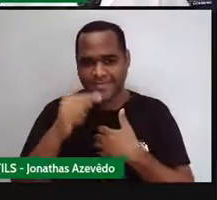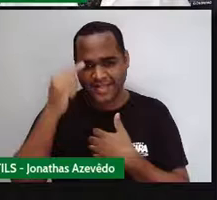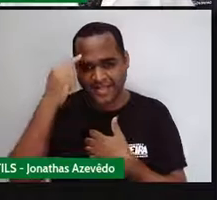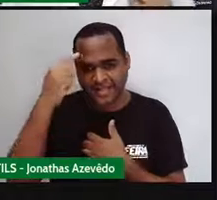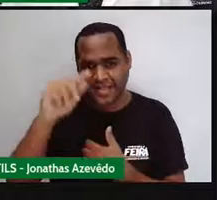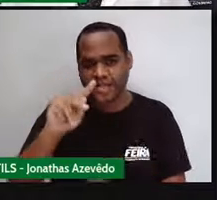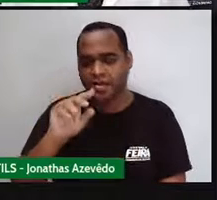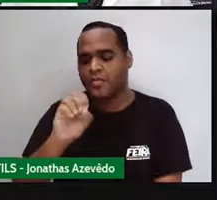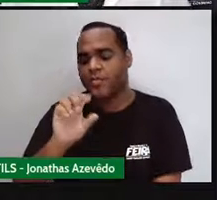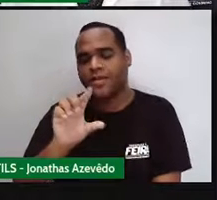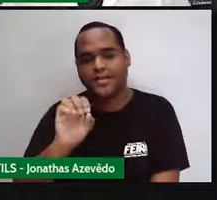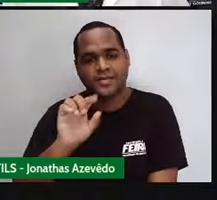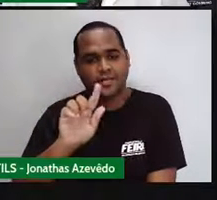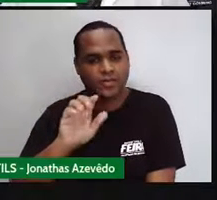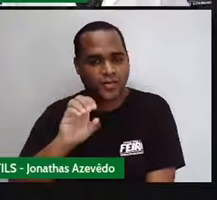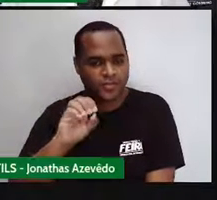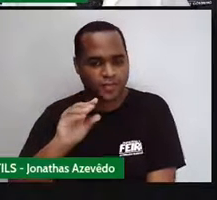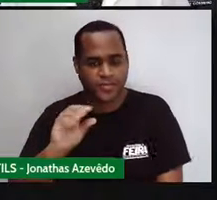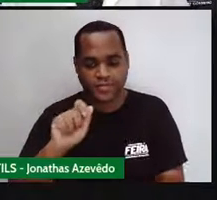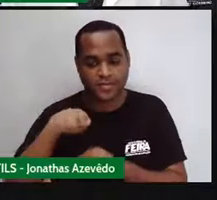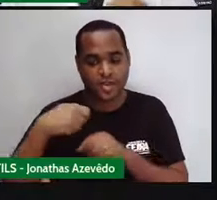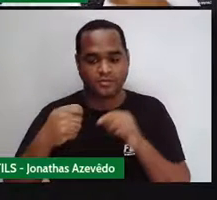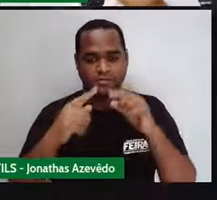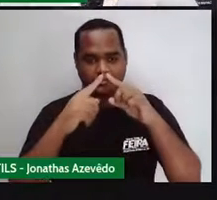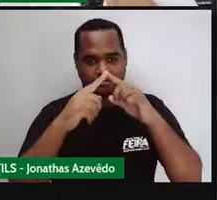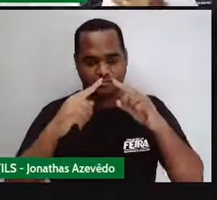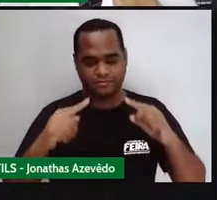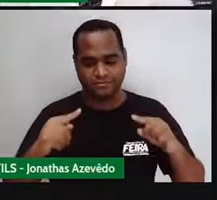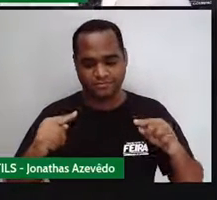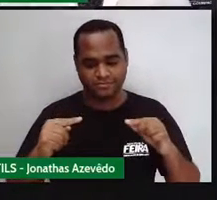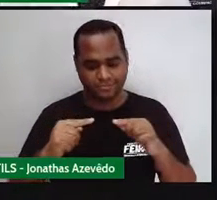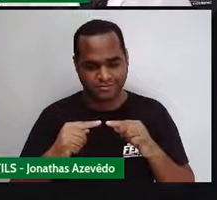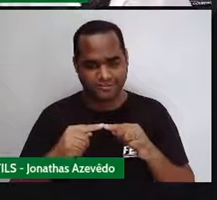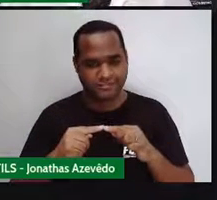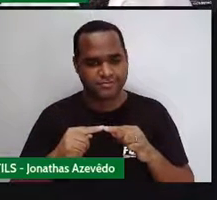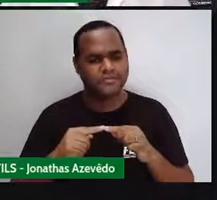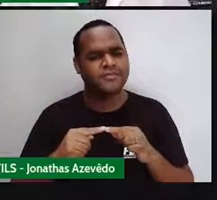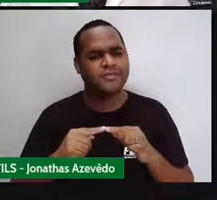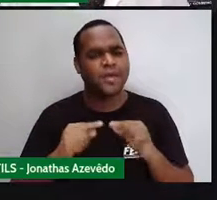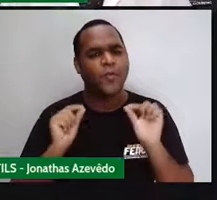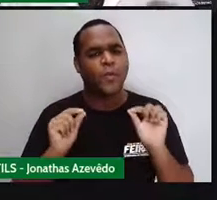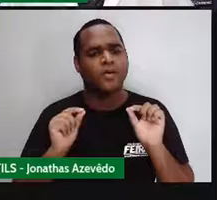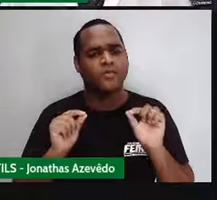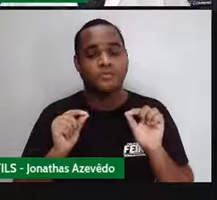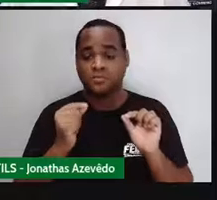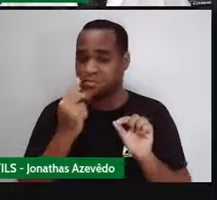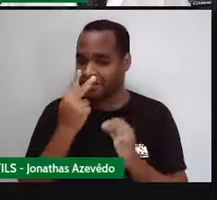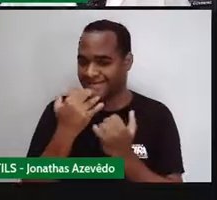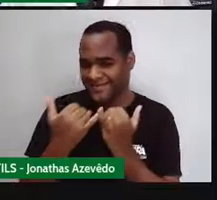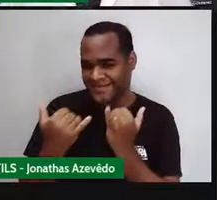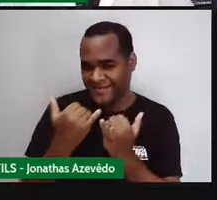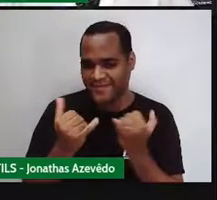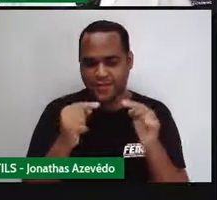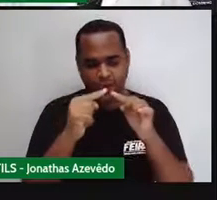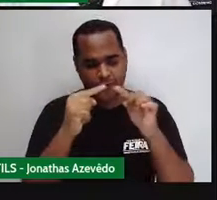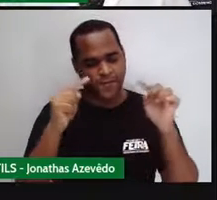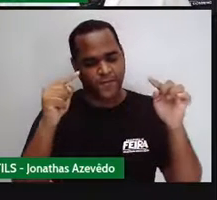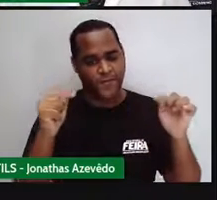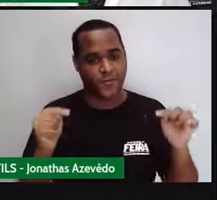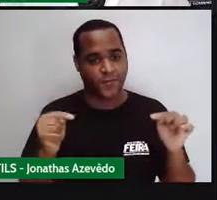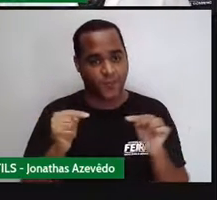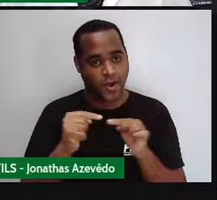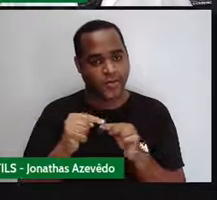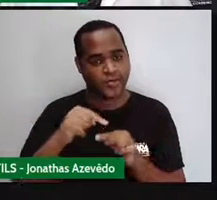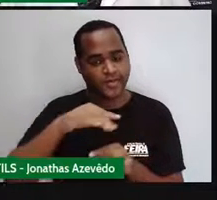chamado losango. Losango é um tipo de quadrilátero. Quadrilátero. Quadrilátero, figura